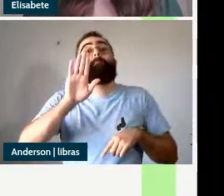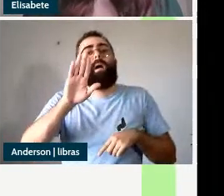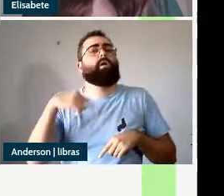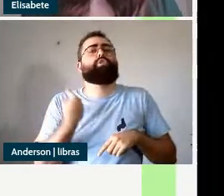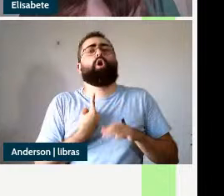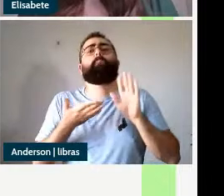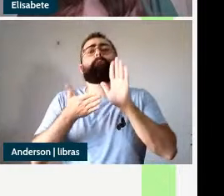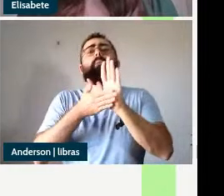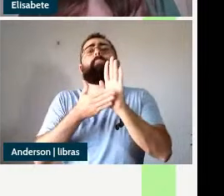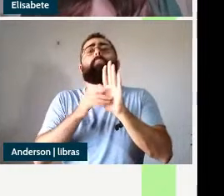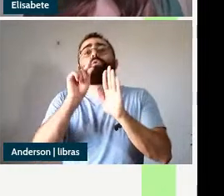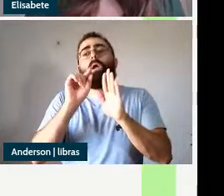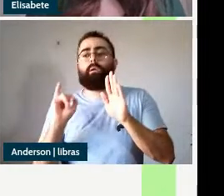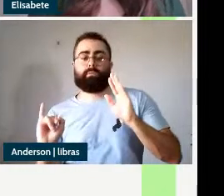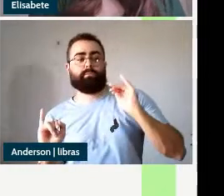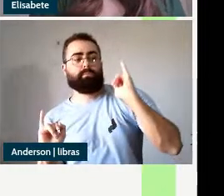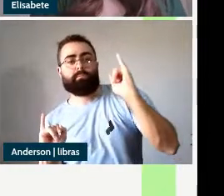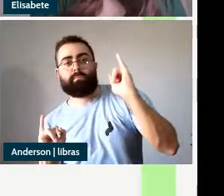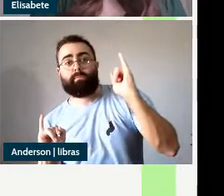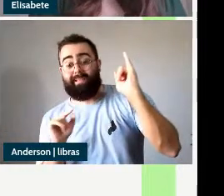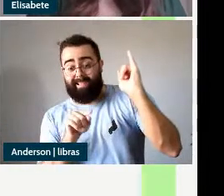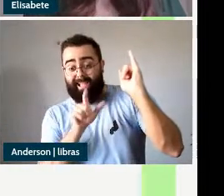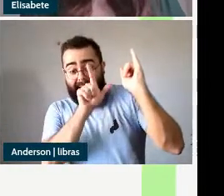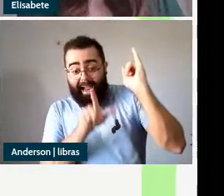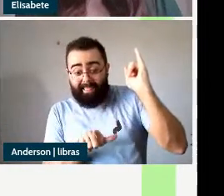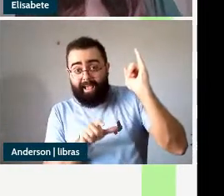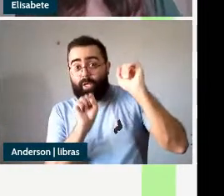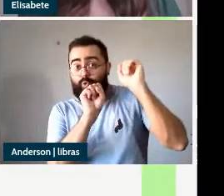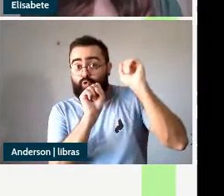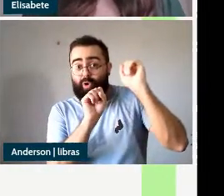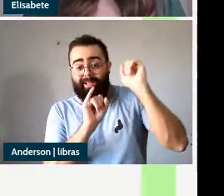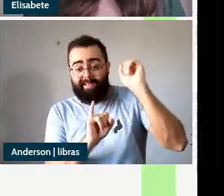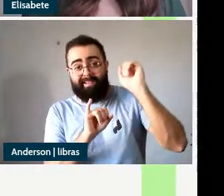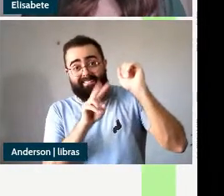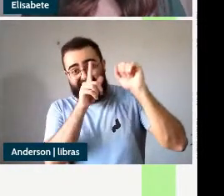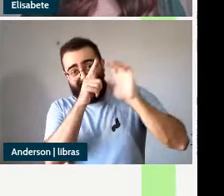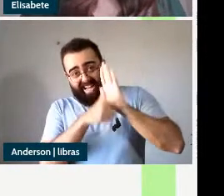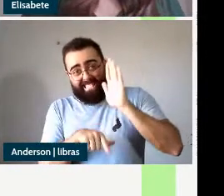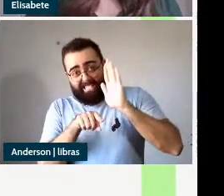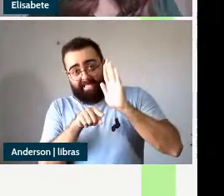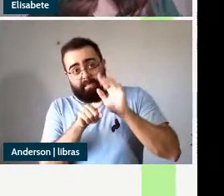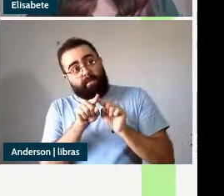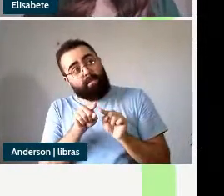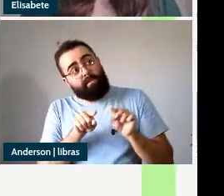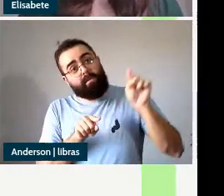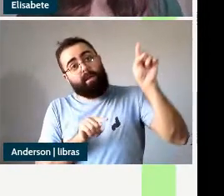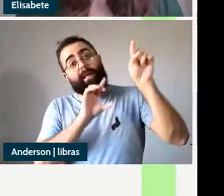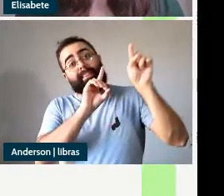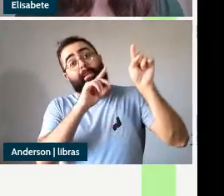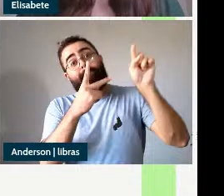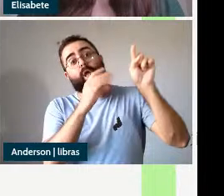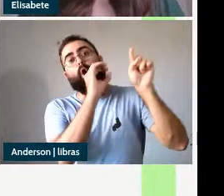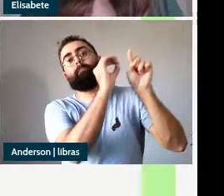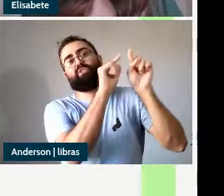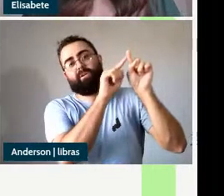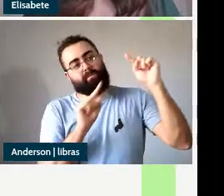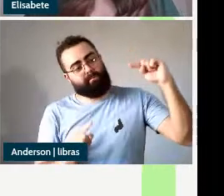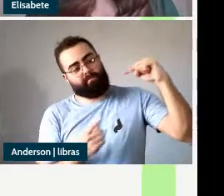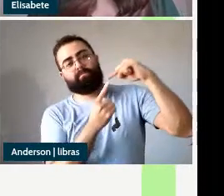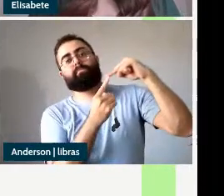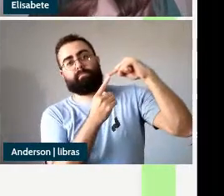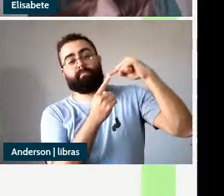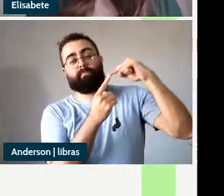da categoria vazia com o DP objeto da oração matriz então nessa análise a sentença em